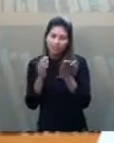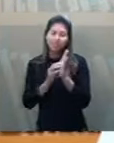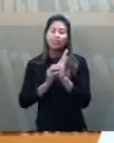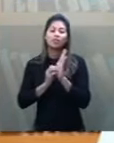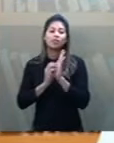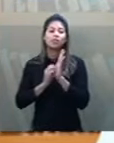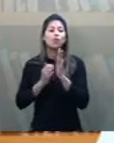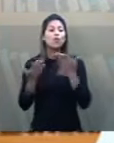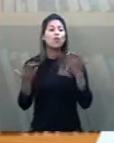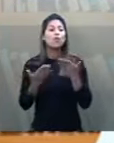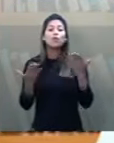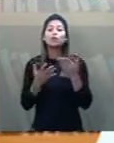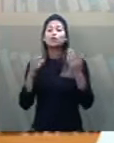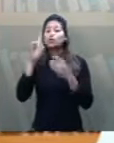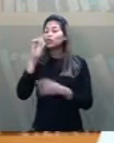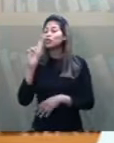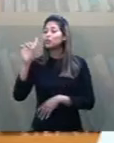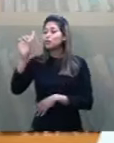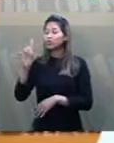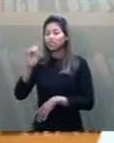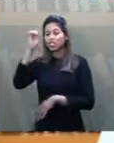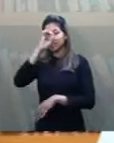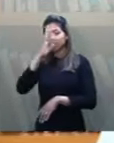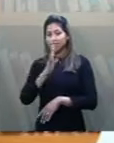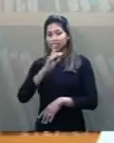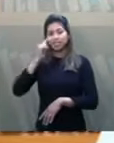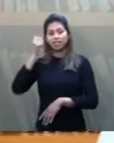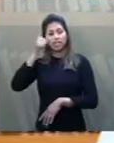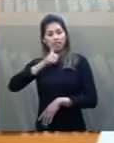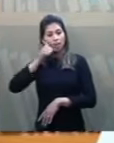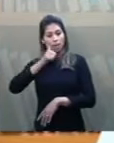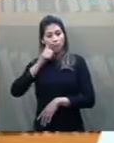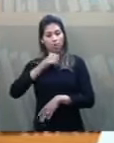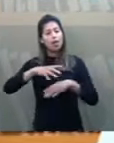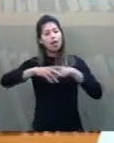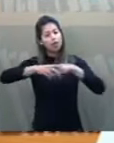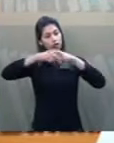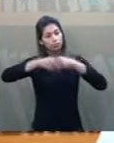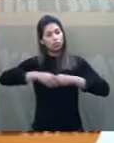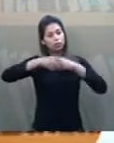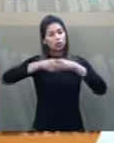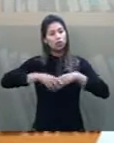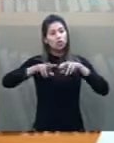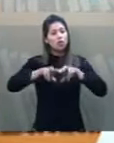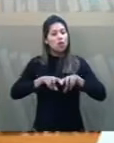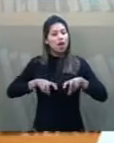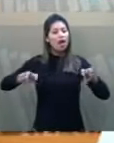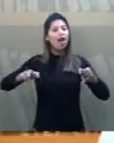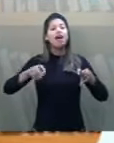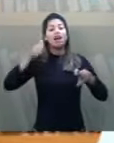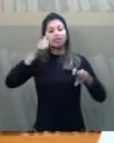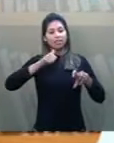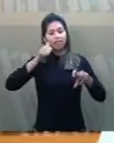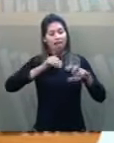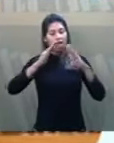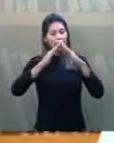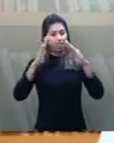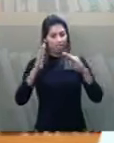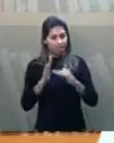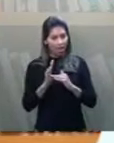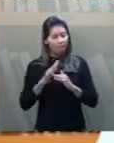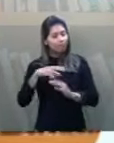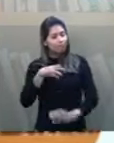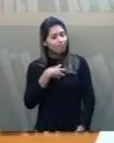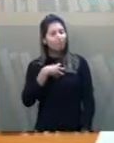hoje do Dia Internacional da Mulher. Minha saudação à bancada feminina desta casa. Cito, como